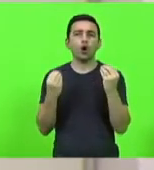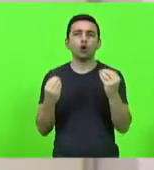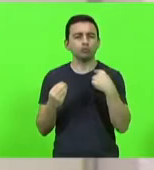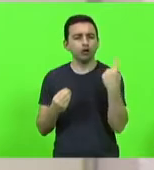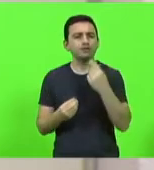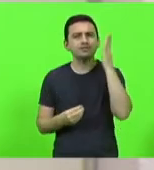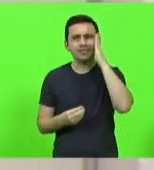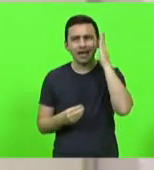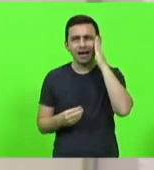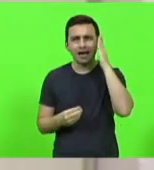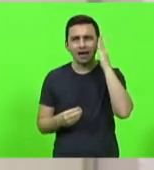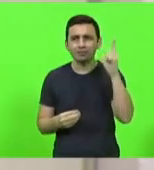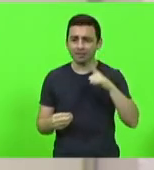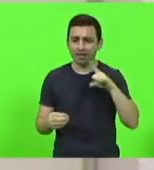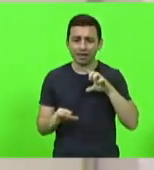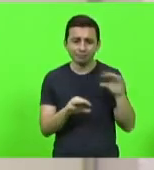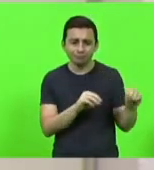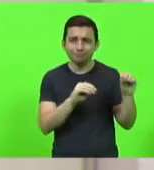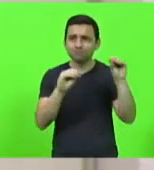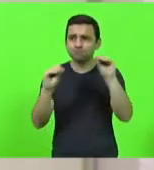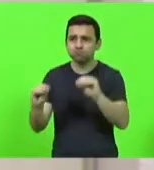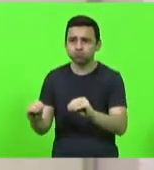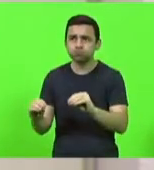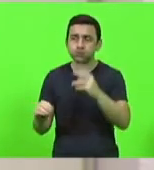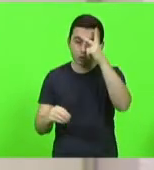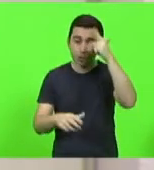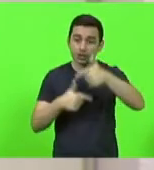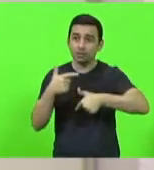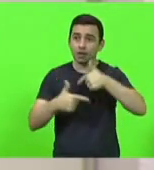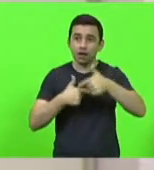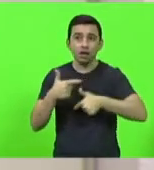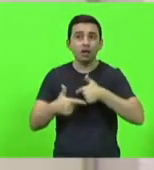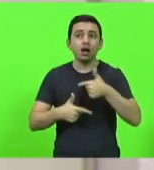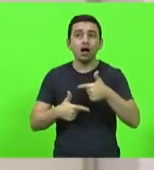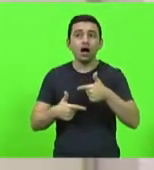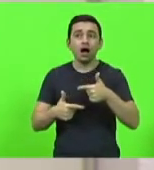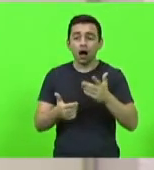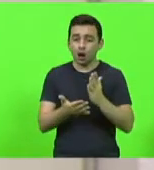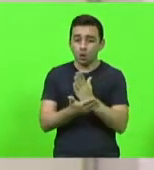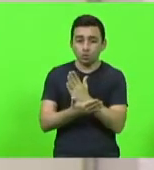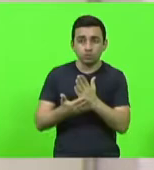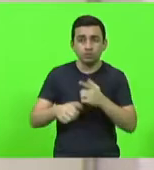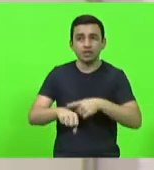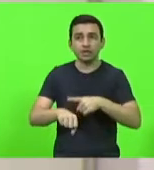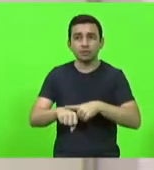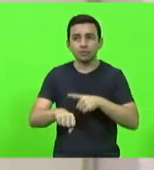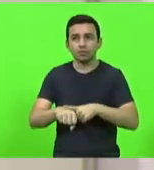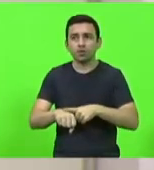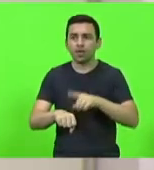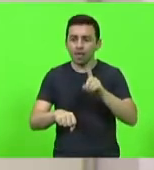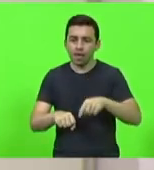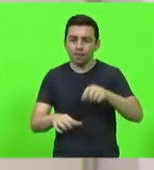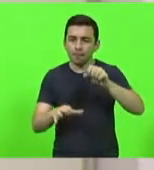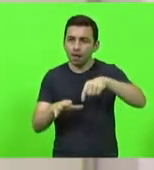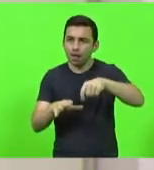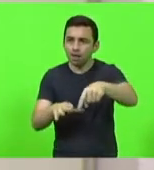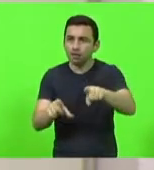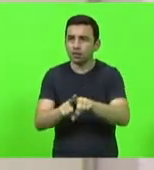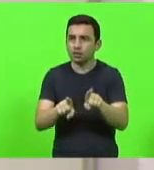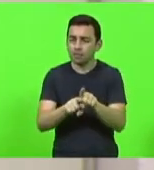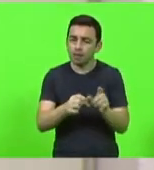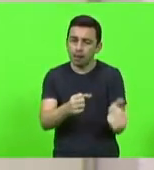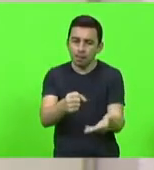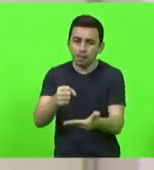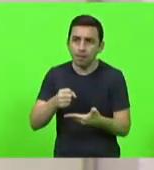que há uma migração da mão de obra em determinados períodos, tanto para a plantação como para a colheita